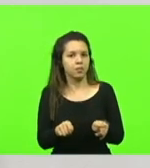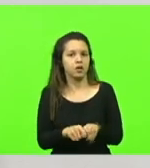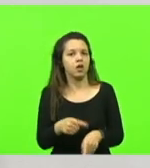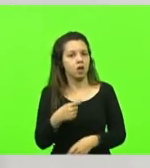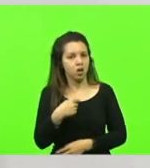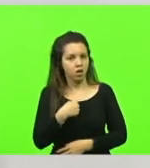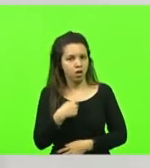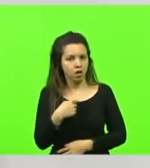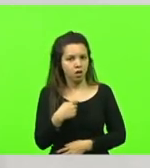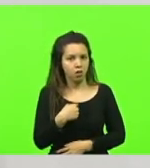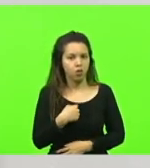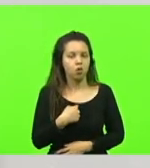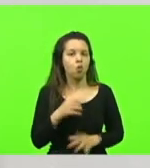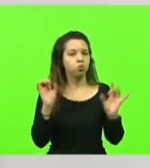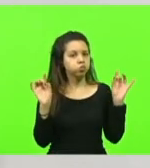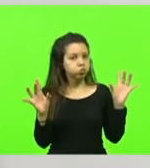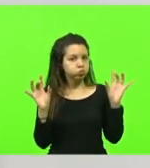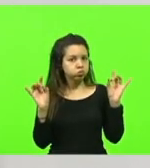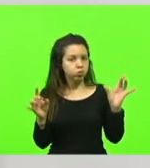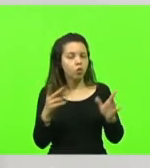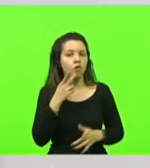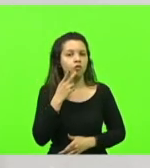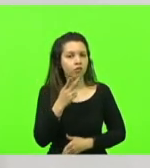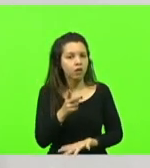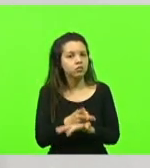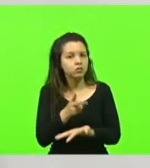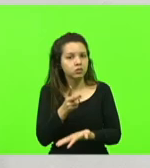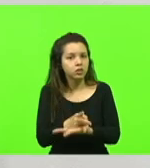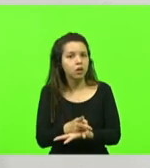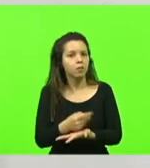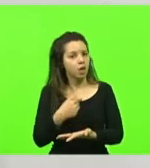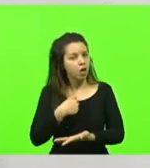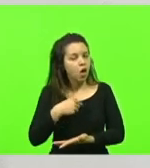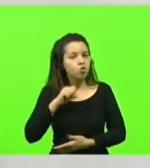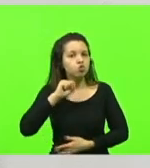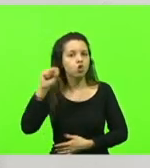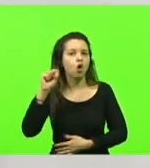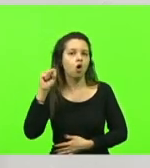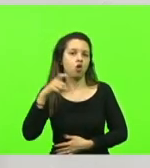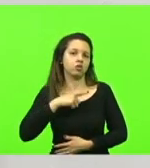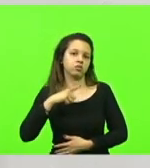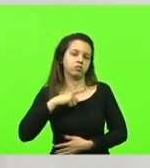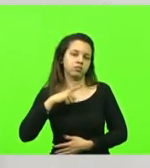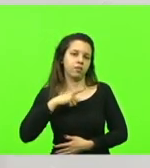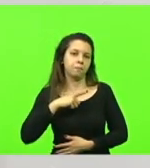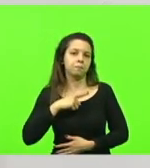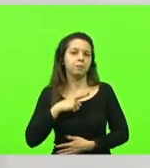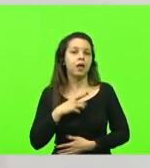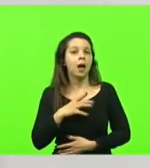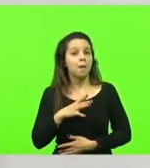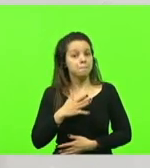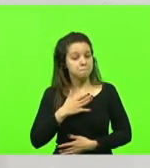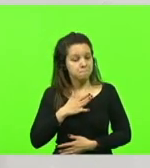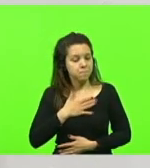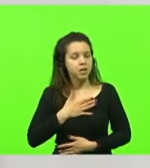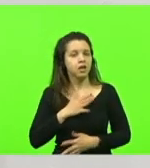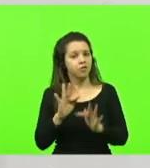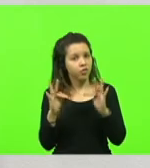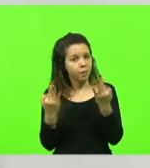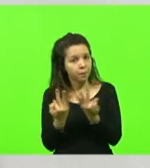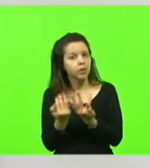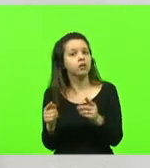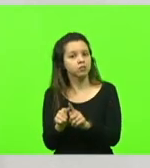afortunado, eu sempre digo para as pessoas, sou um homem de sorte, mas também minha família sofreu muito com